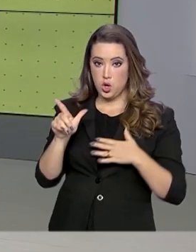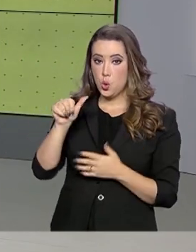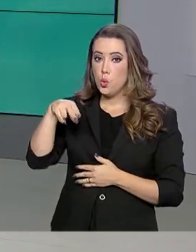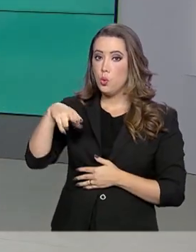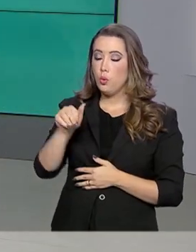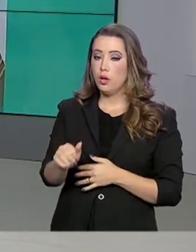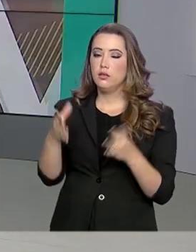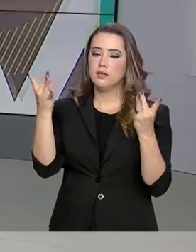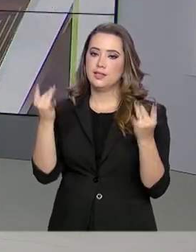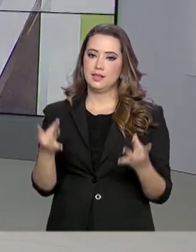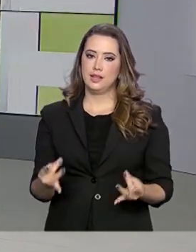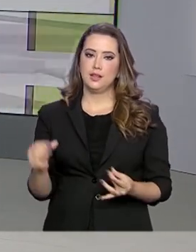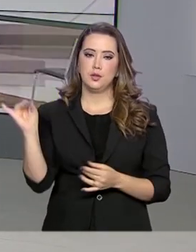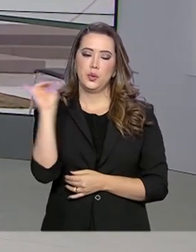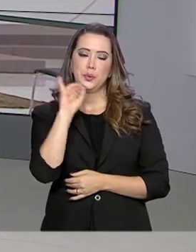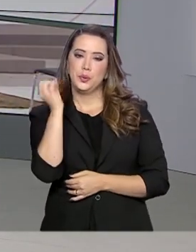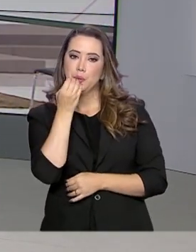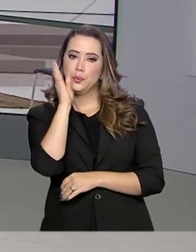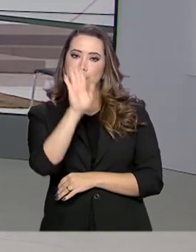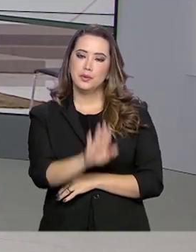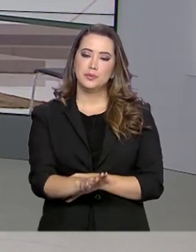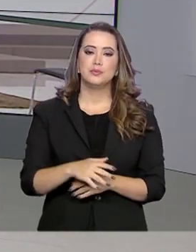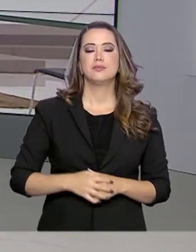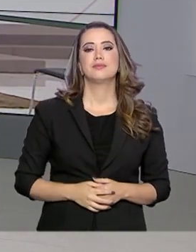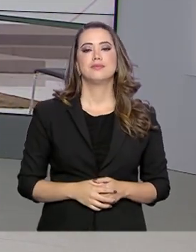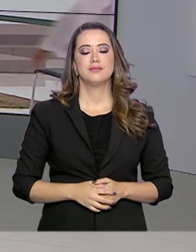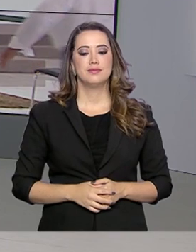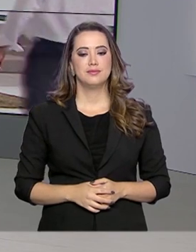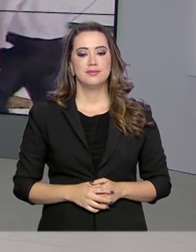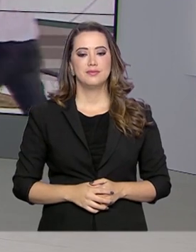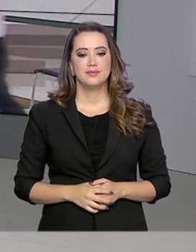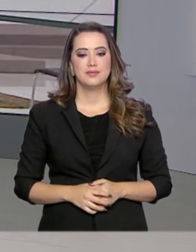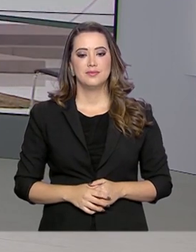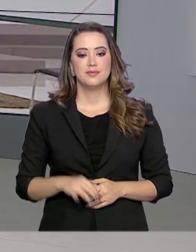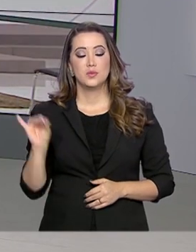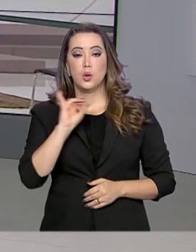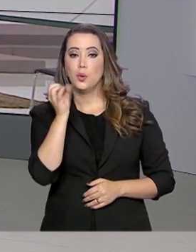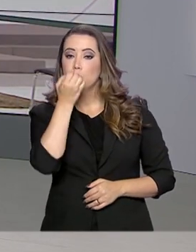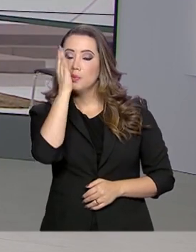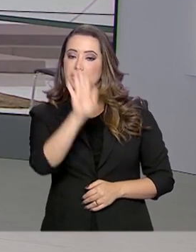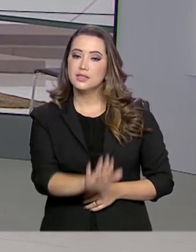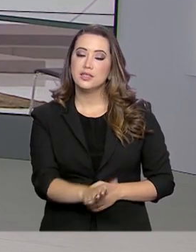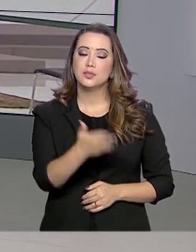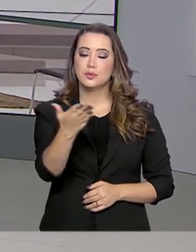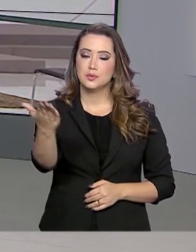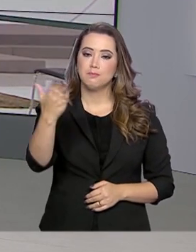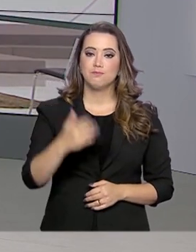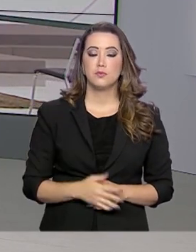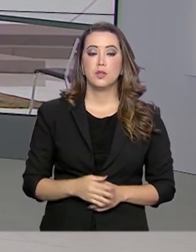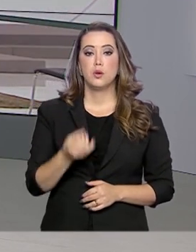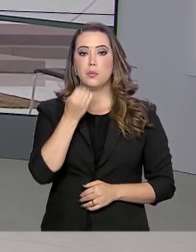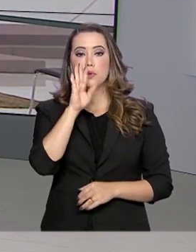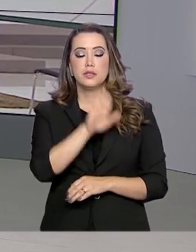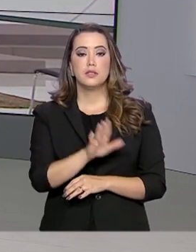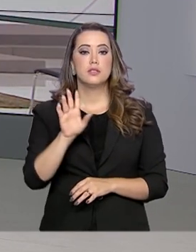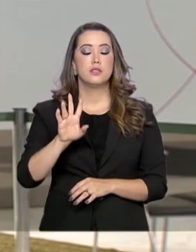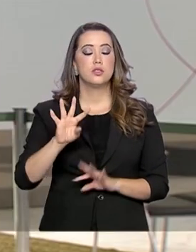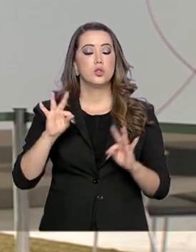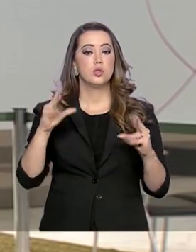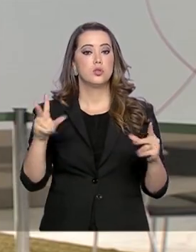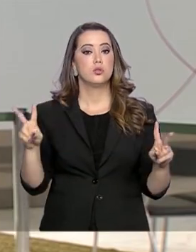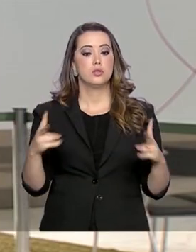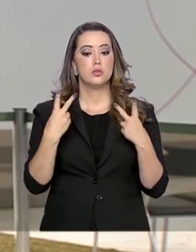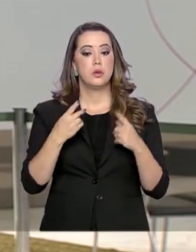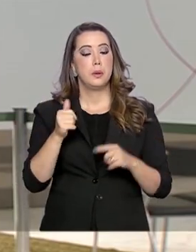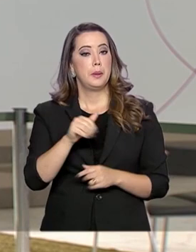repórter Luana Karen tem os detalhes para a gente. Oi, Luana, boa tarde para você. Olá, Roberto. Boa tarde para você e boa tarde a todos que nos acompanham.